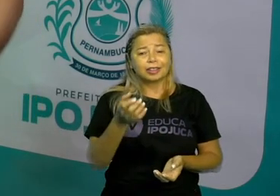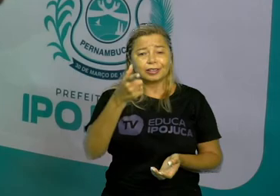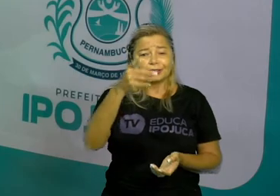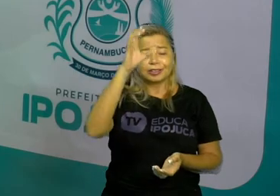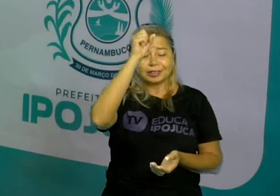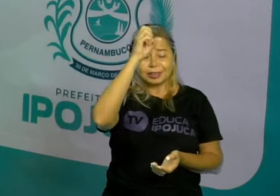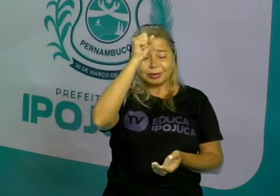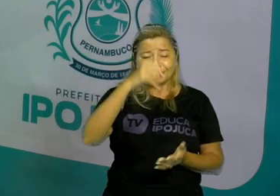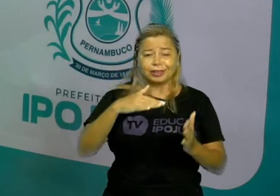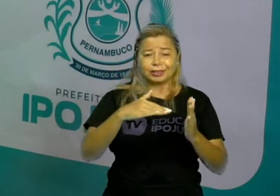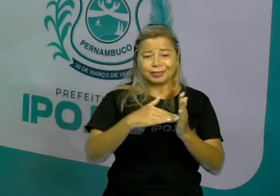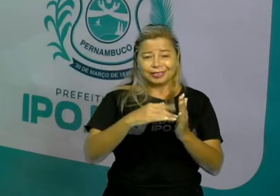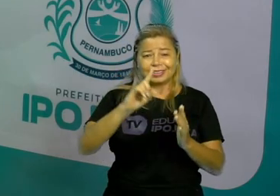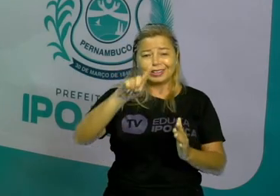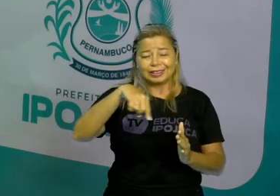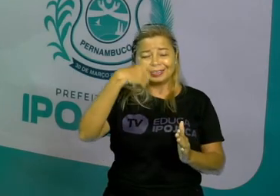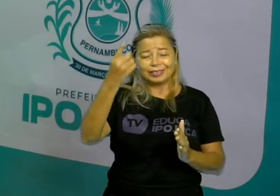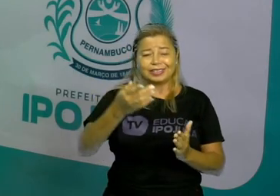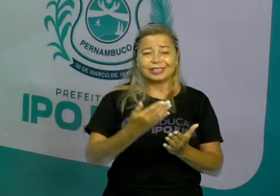a próxima. Valeu!